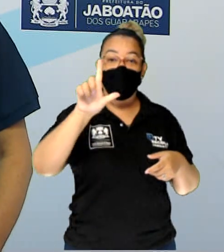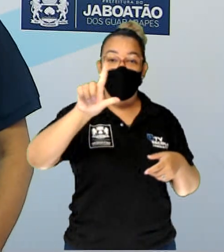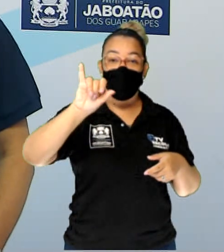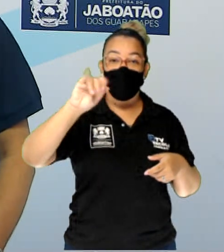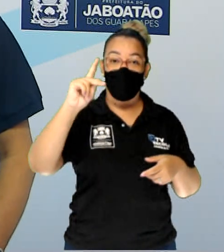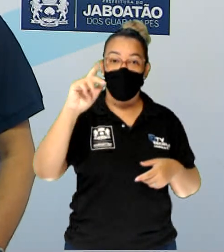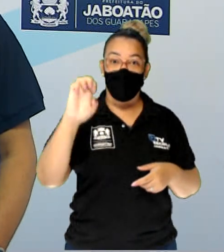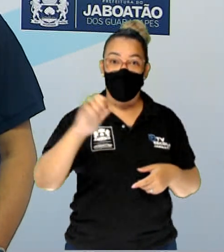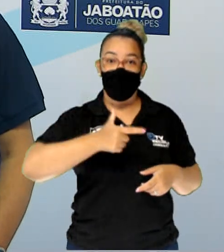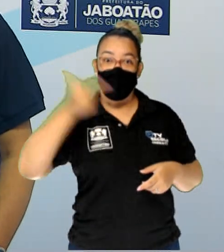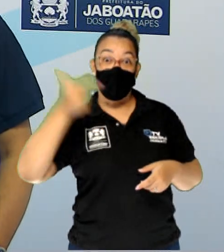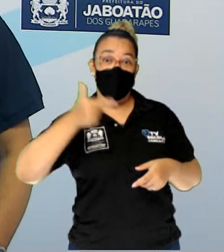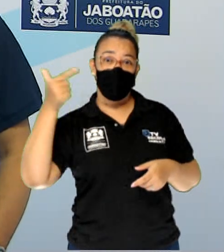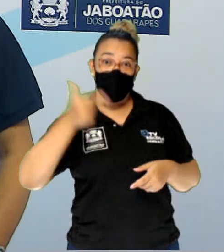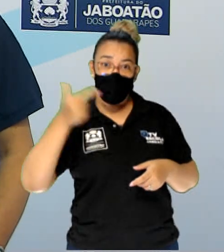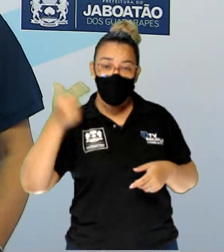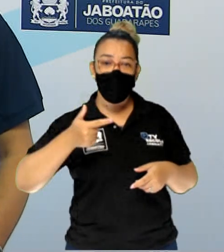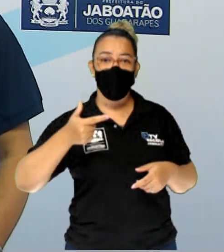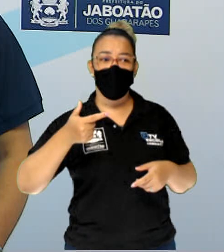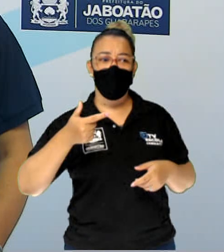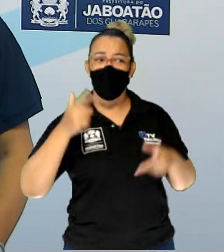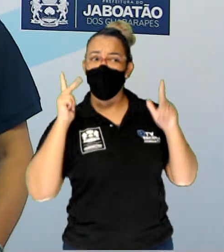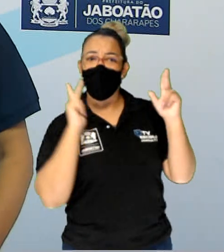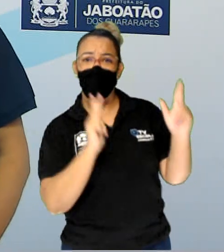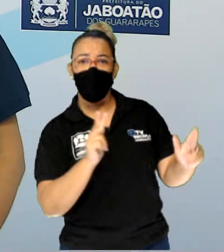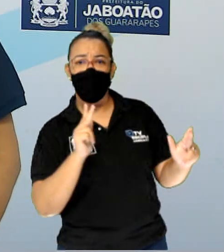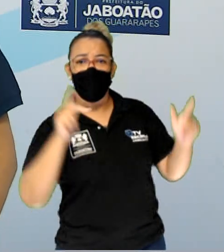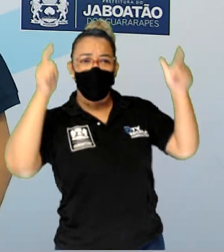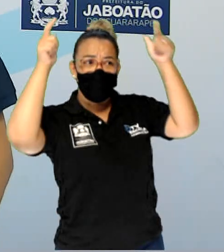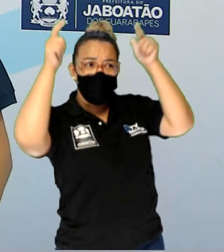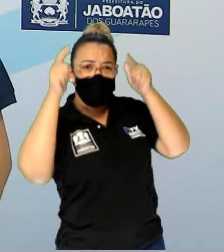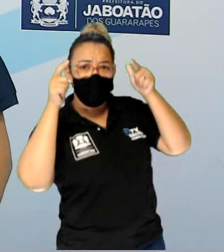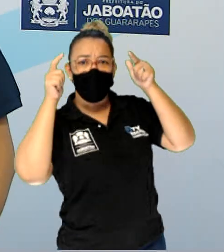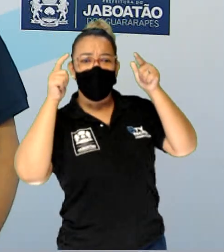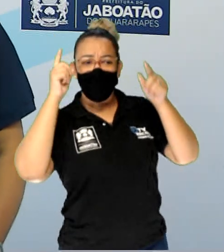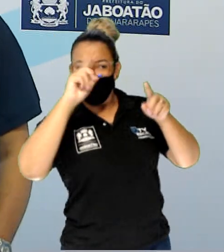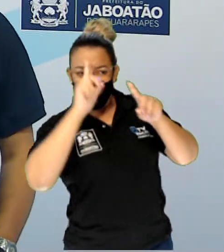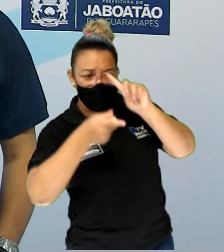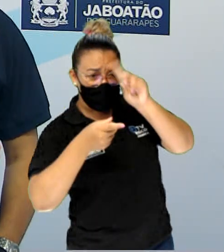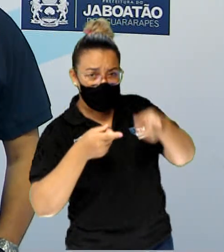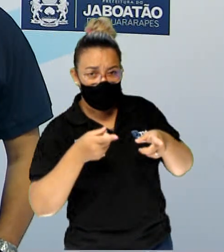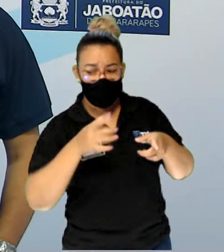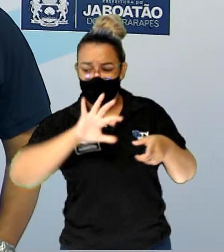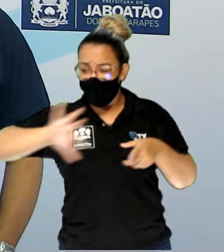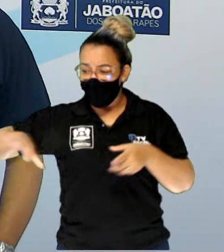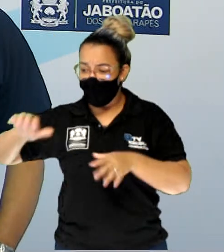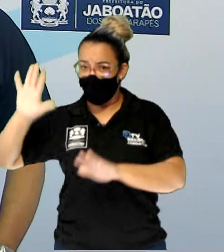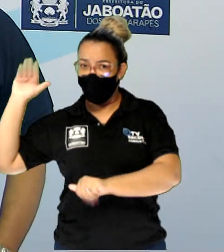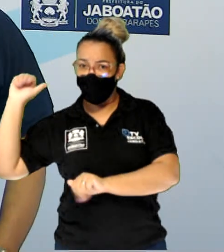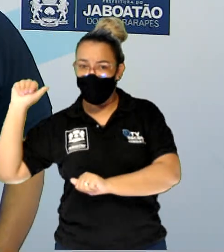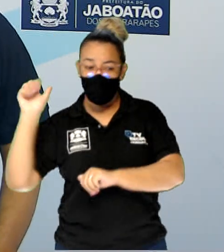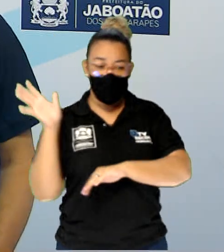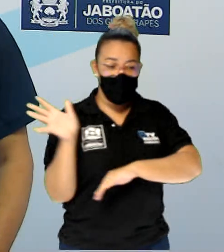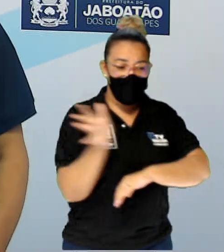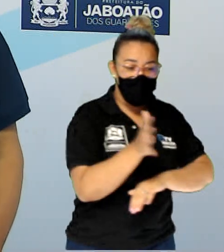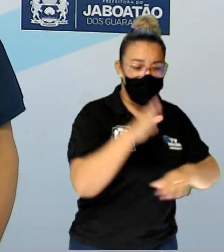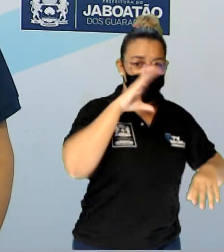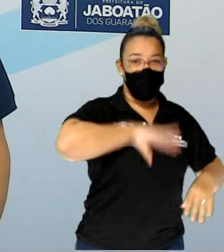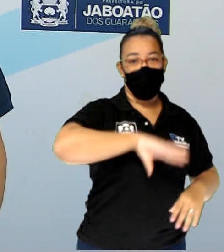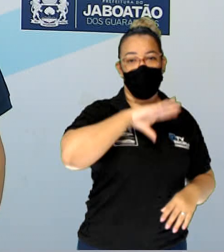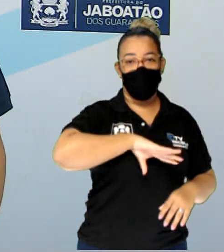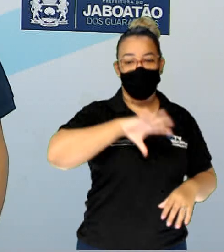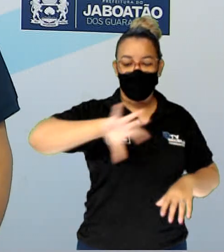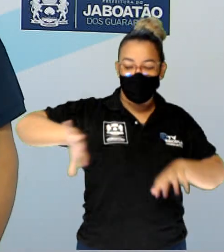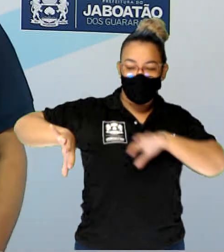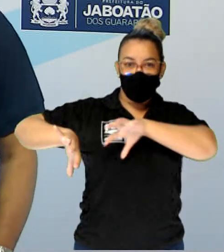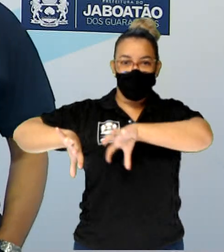rei, era a mesma monarquia. Então, a gente vai ter espanhóis do lado de cá, portugueses do lado de lá. Então, quando há restauração